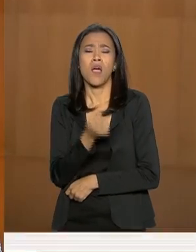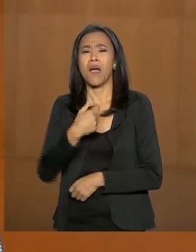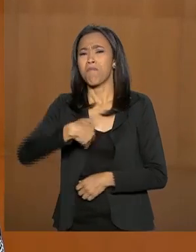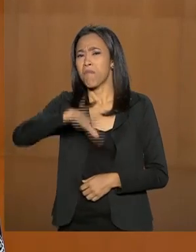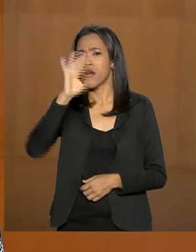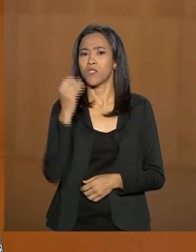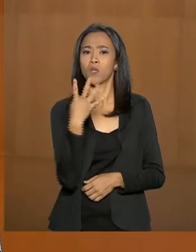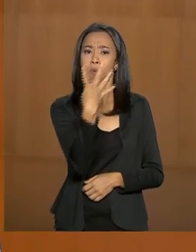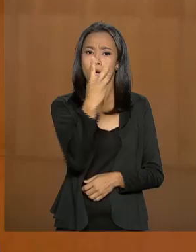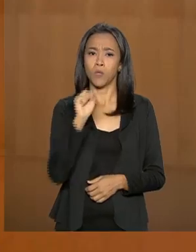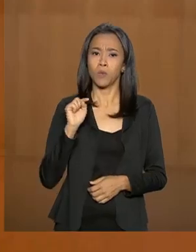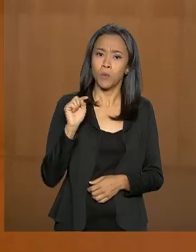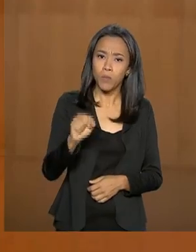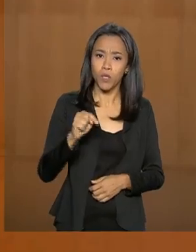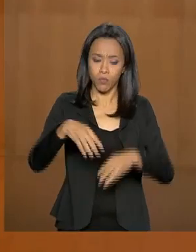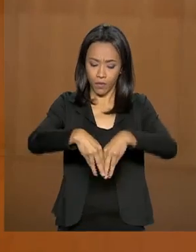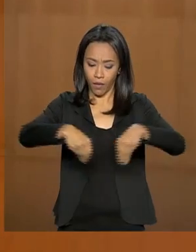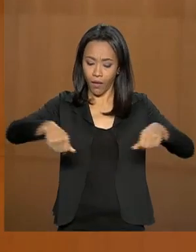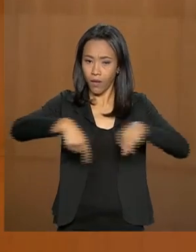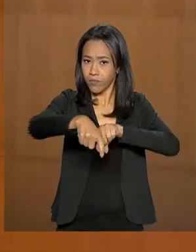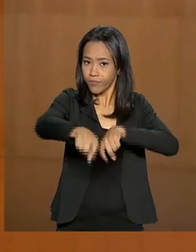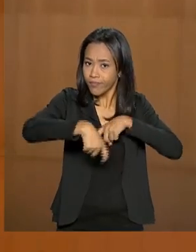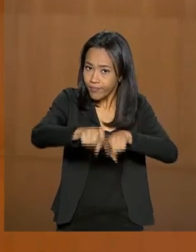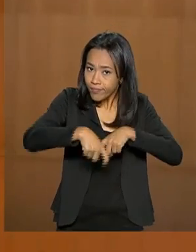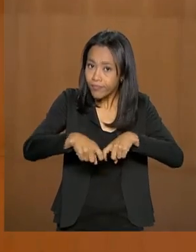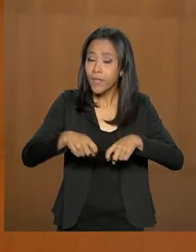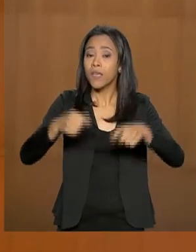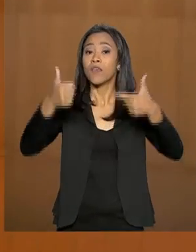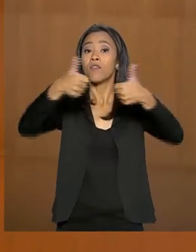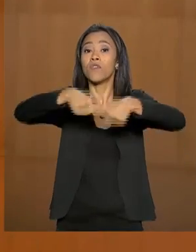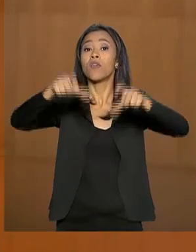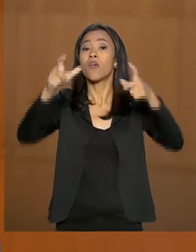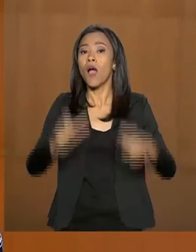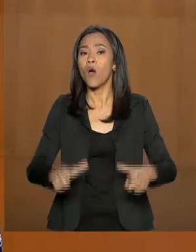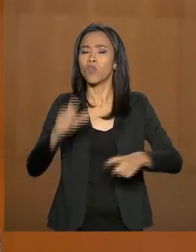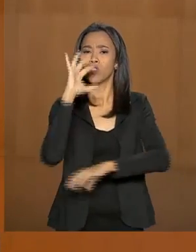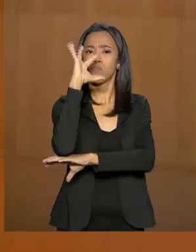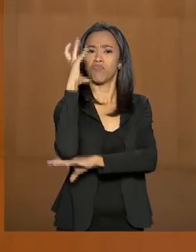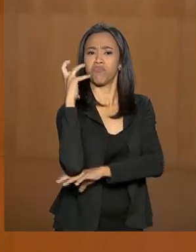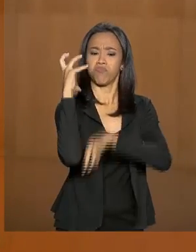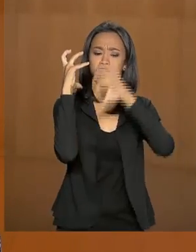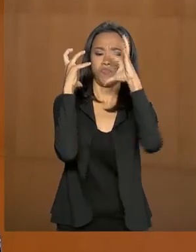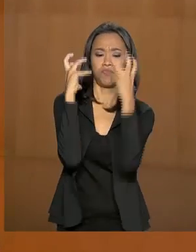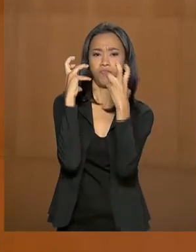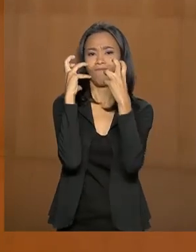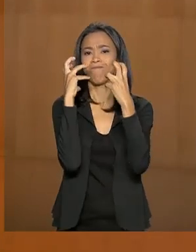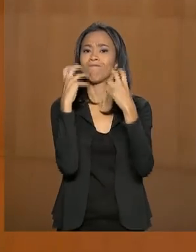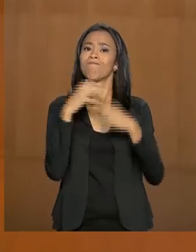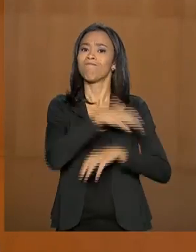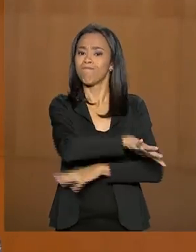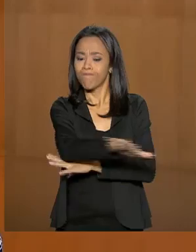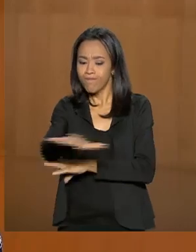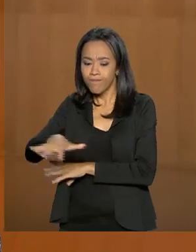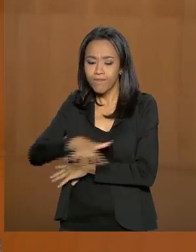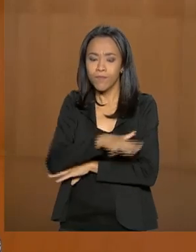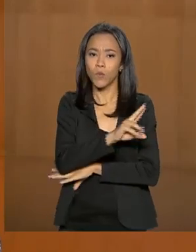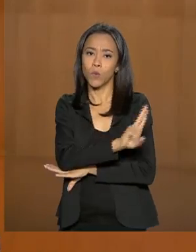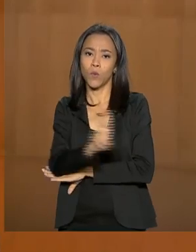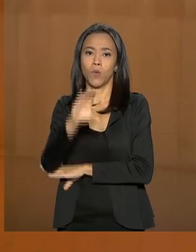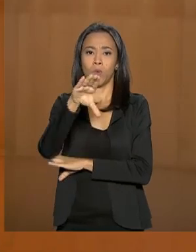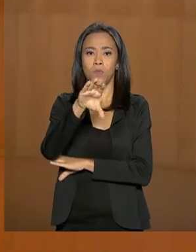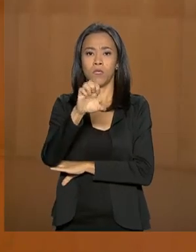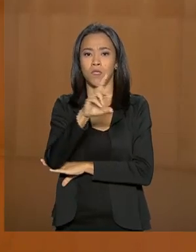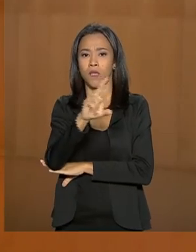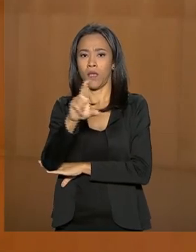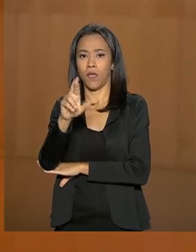propriedades rurais localizadas no Cerrado. O objetivo é aumentar a produtividade nesses locais